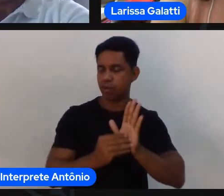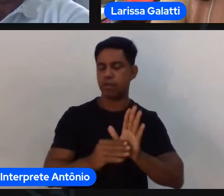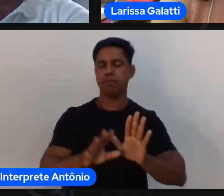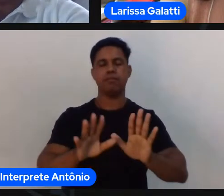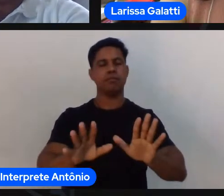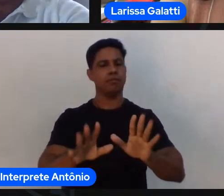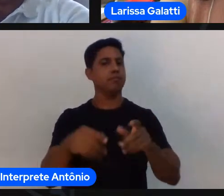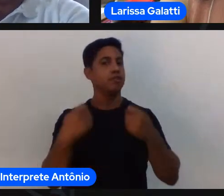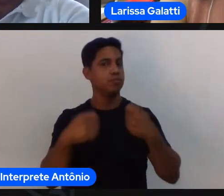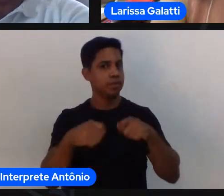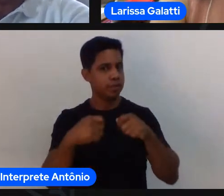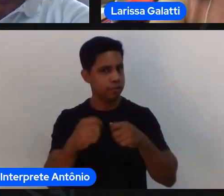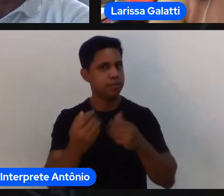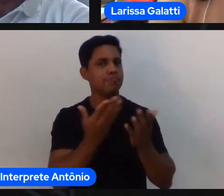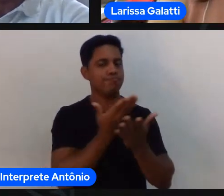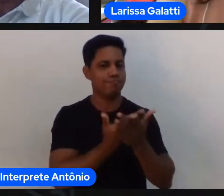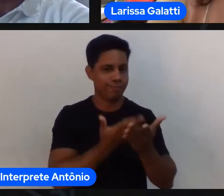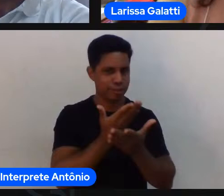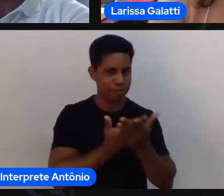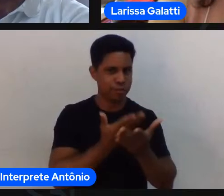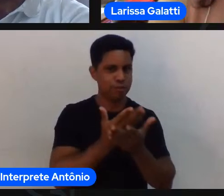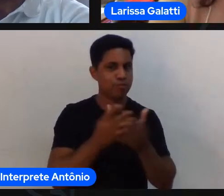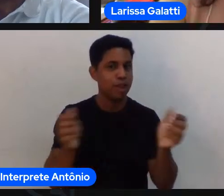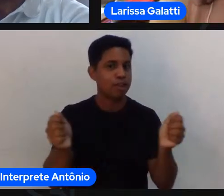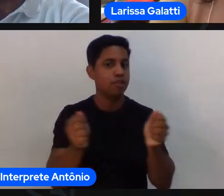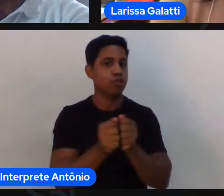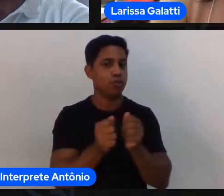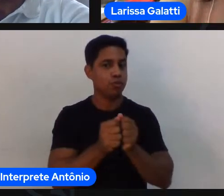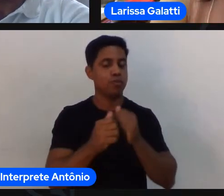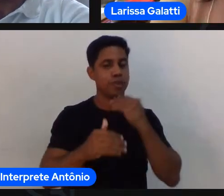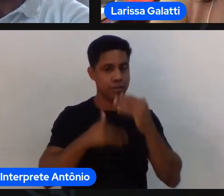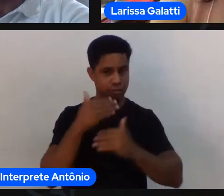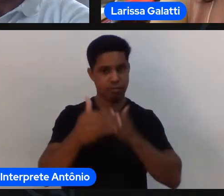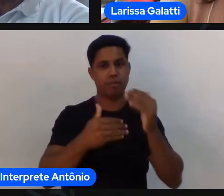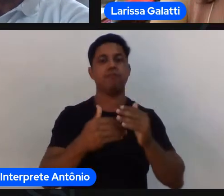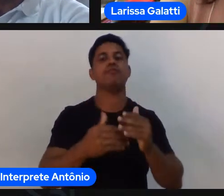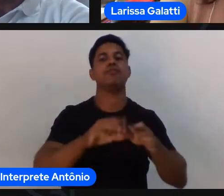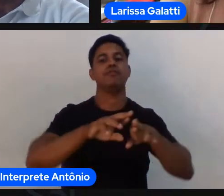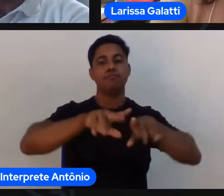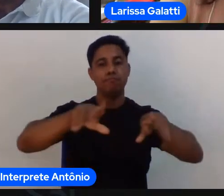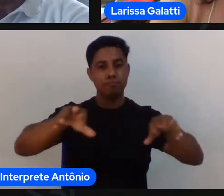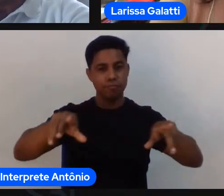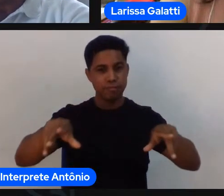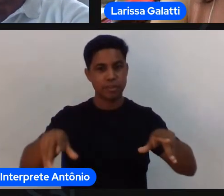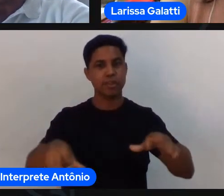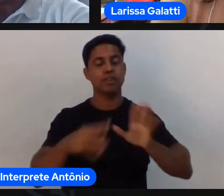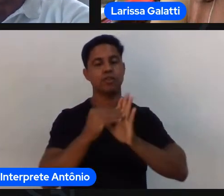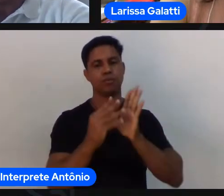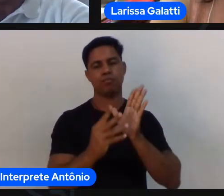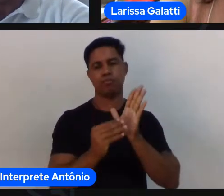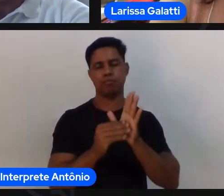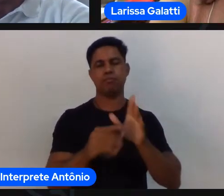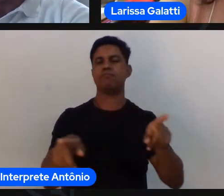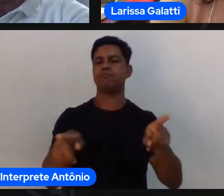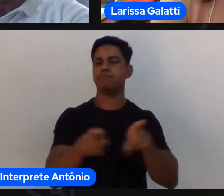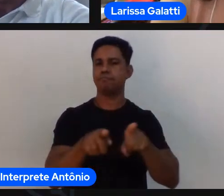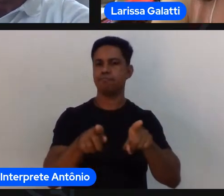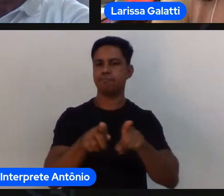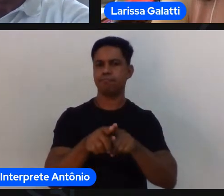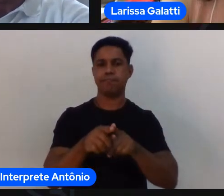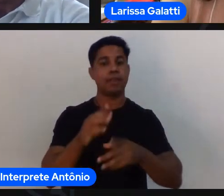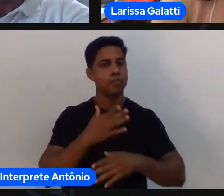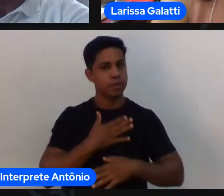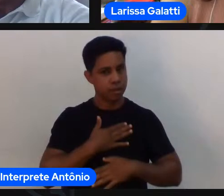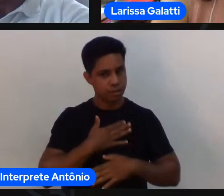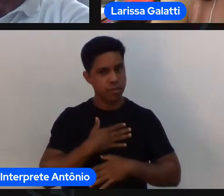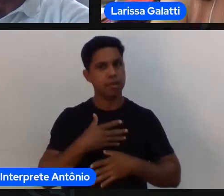então tem uma frase muito simples mas que é muito importante né pelo menos pra mim a gente não sabe o a gente não